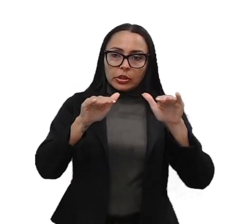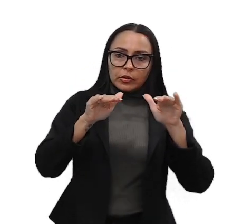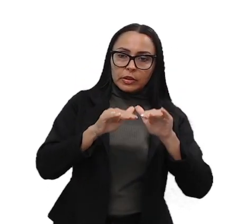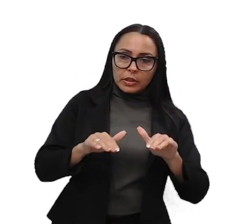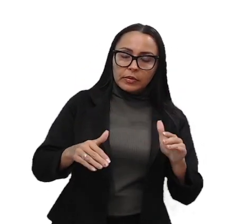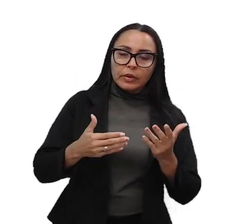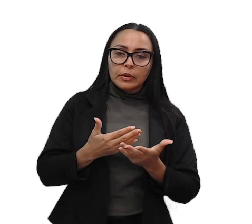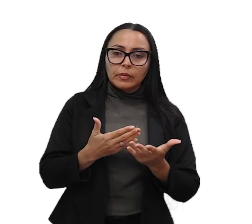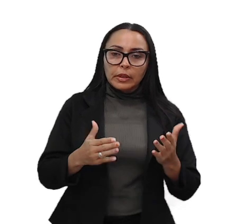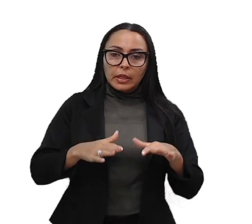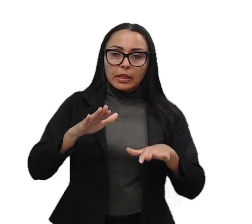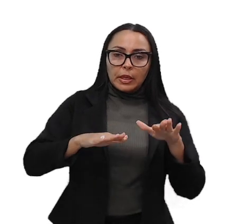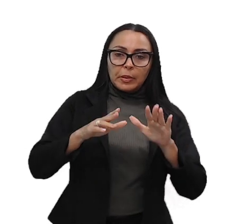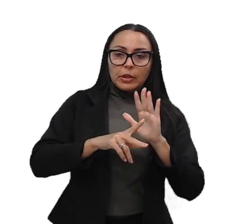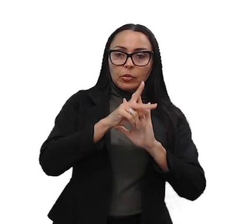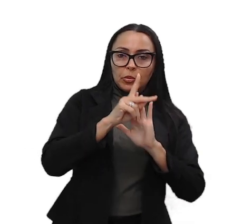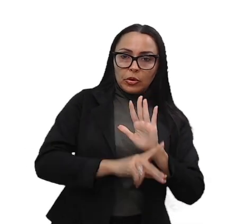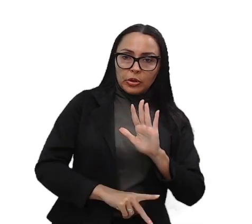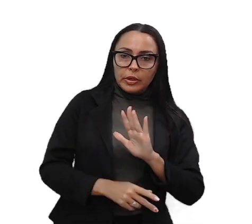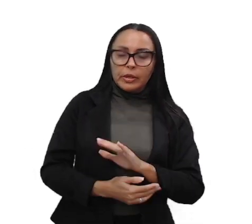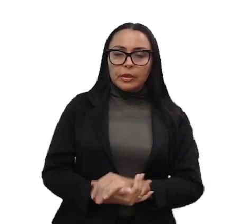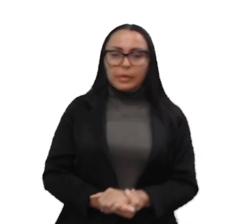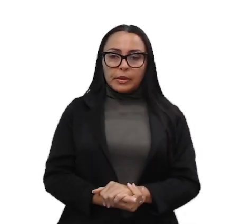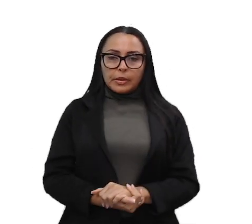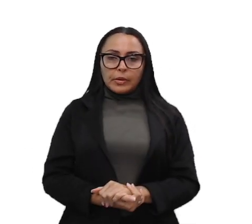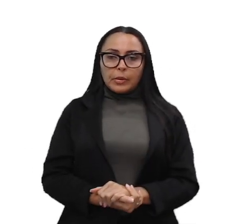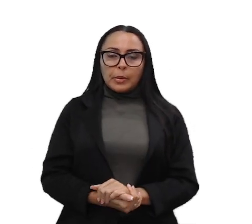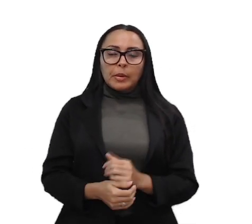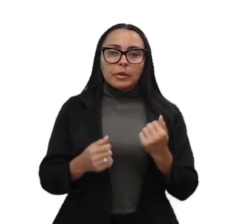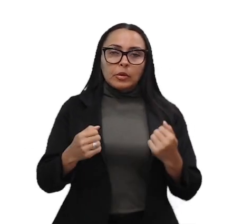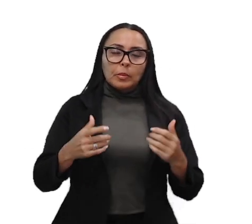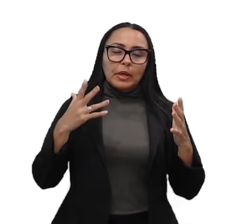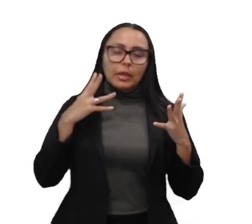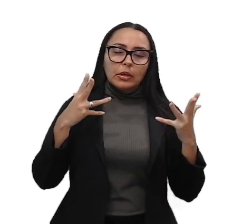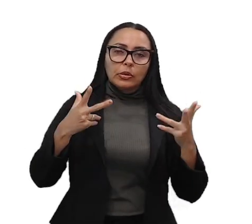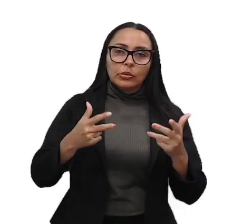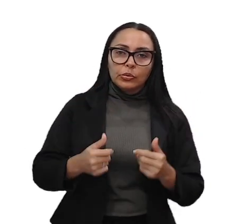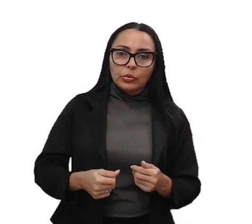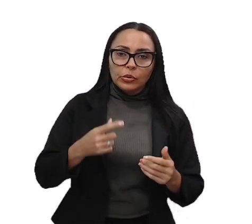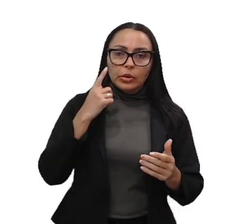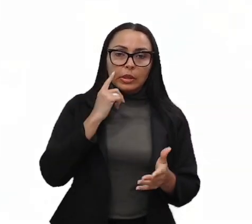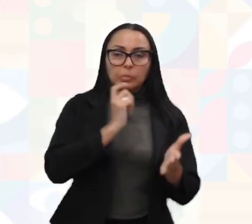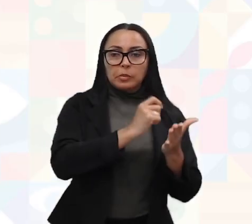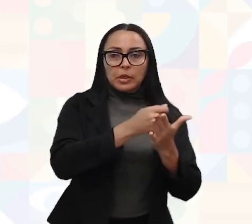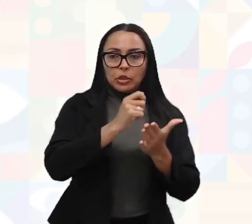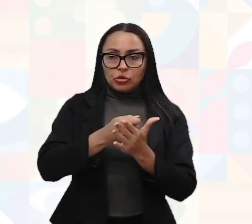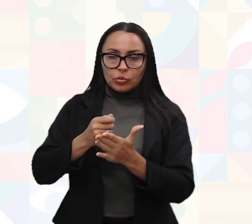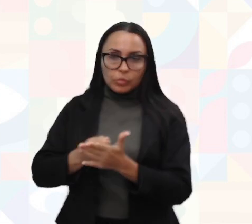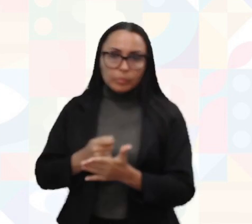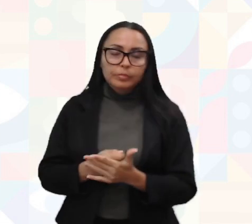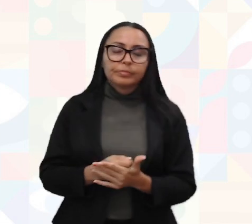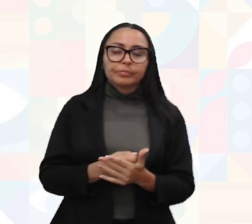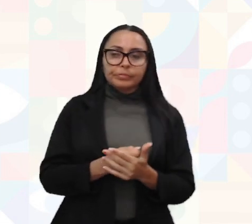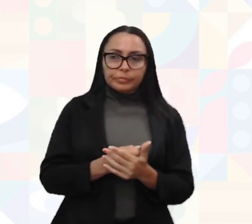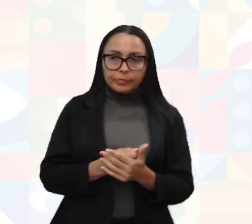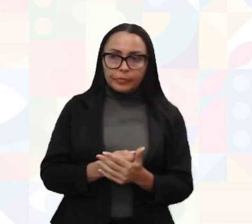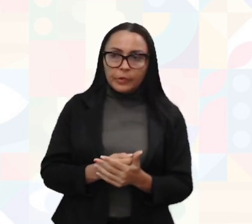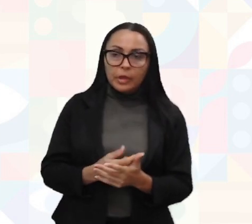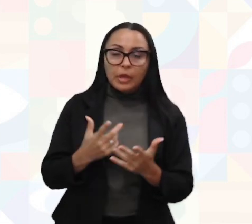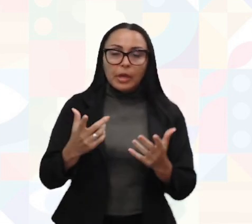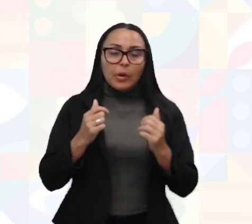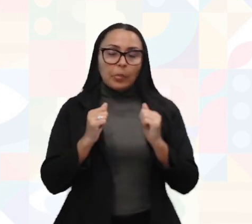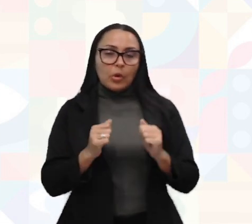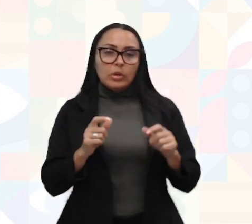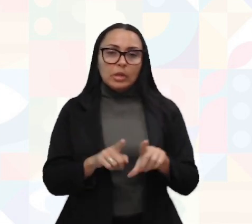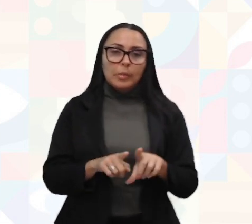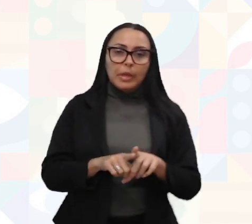depender de projeto para projeto. Então eu preciso pegar todos aqueles custos que eu tenho lá fixos do meu escritório. Eu posso